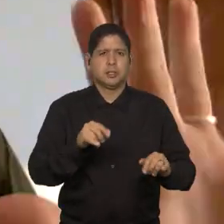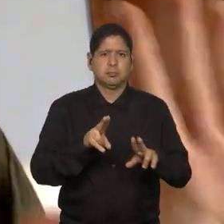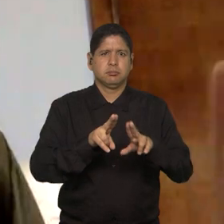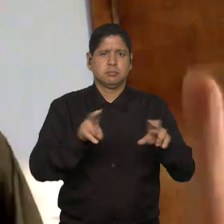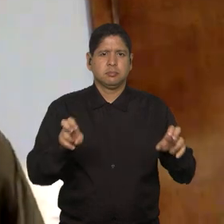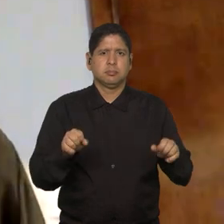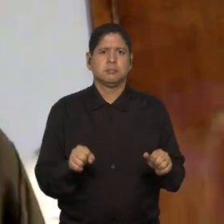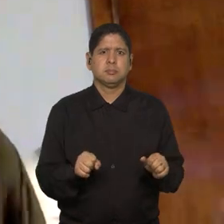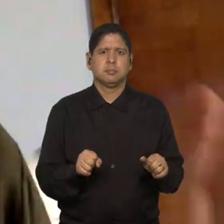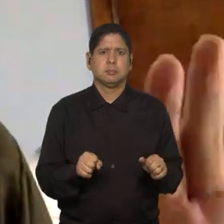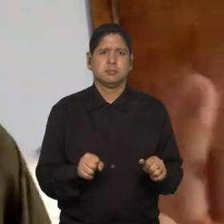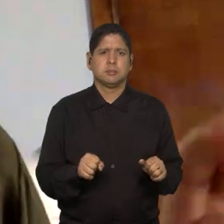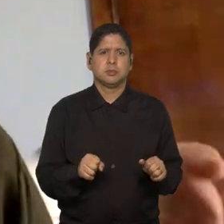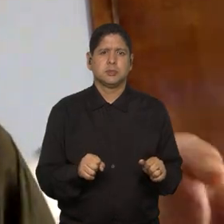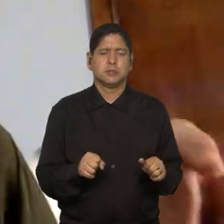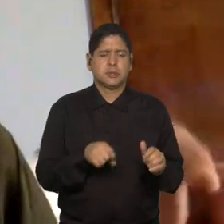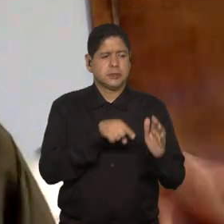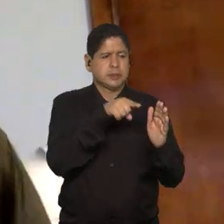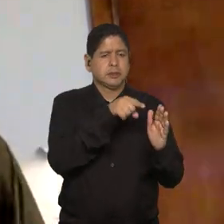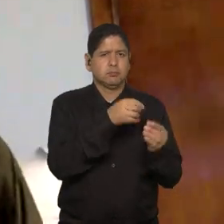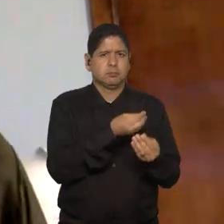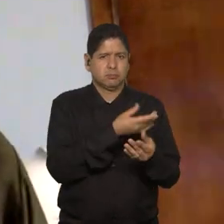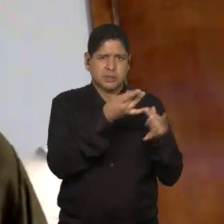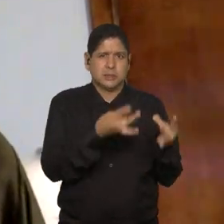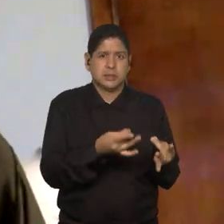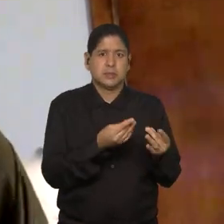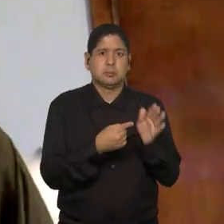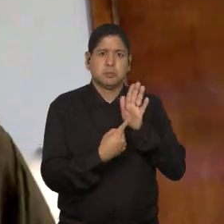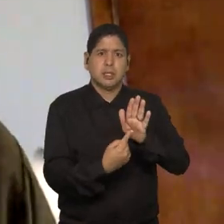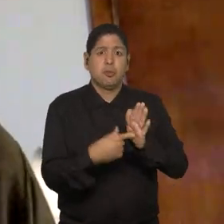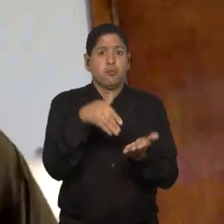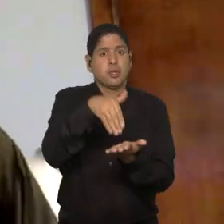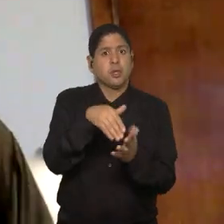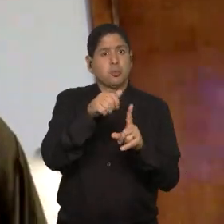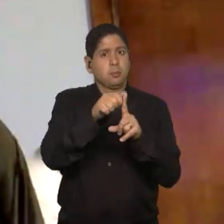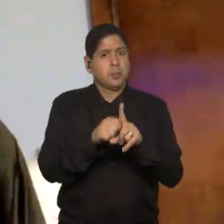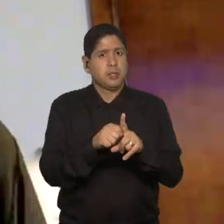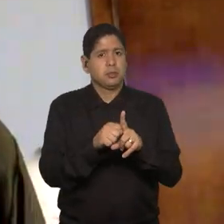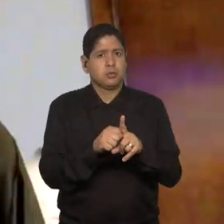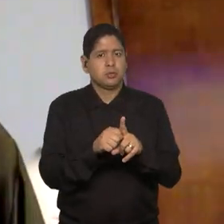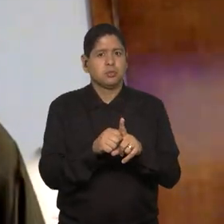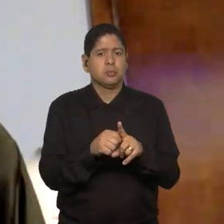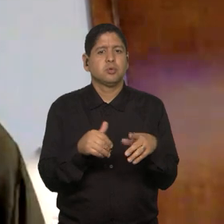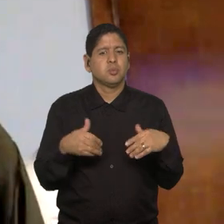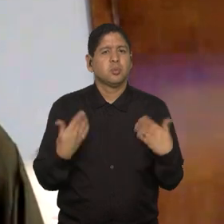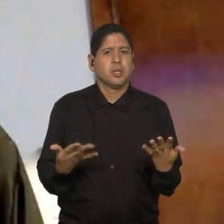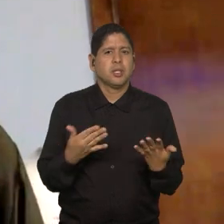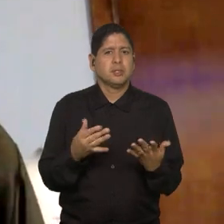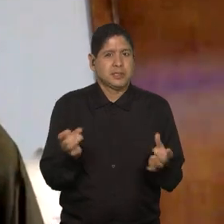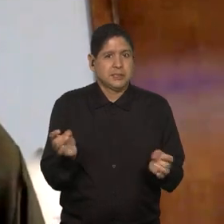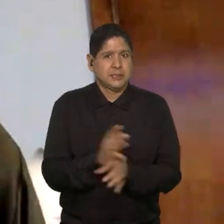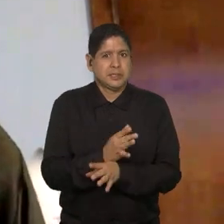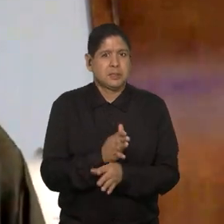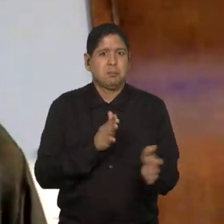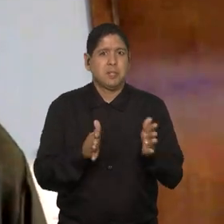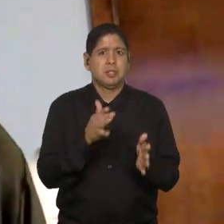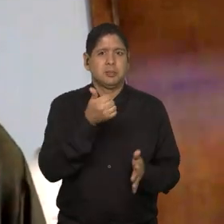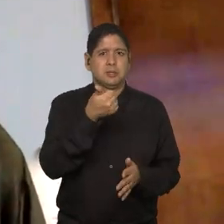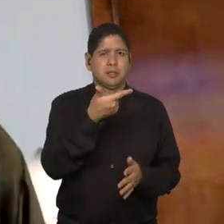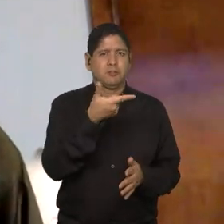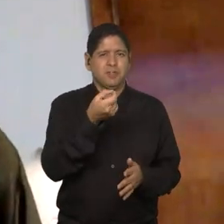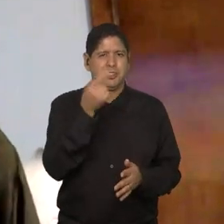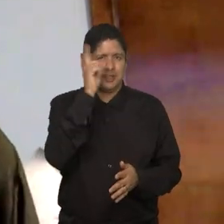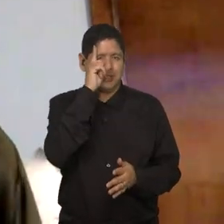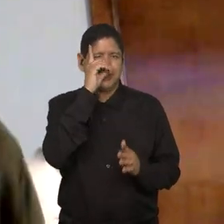diagnóstico vai estar sendo apresentado no final do mês, né, quando encerra esse prazo de 120 dias que você